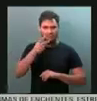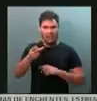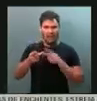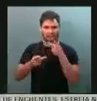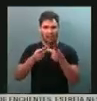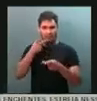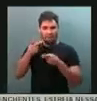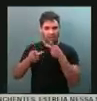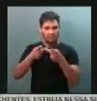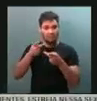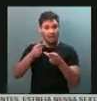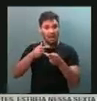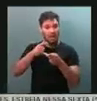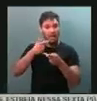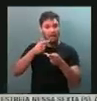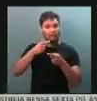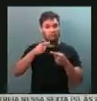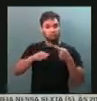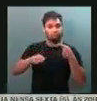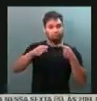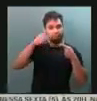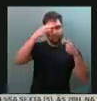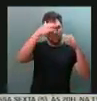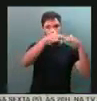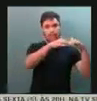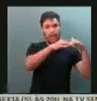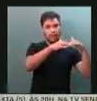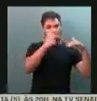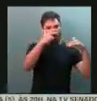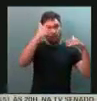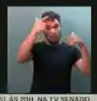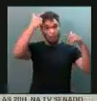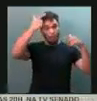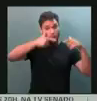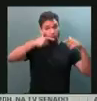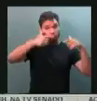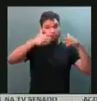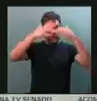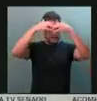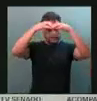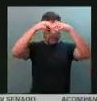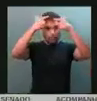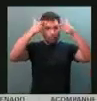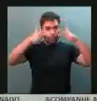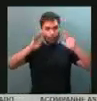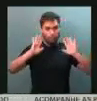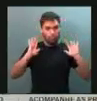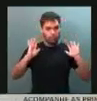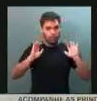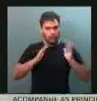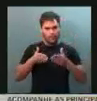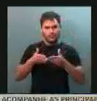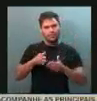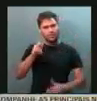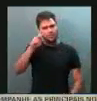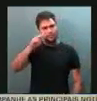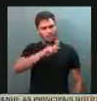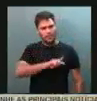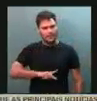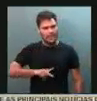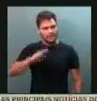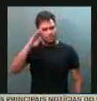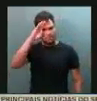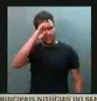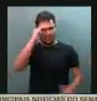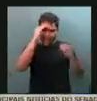liga o cérebro, talvez até porque não o tenha, que ele respeite a população brasileira